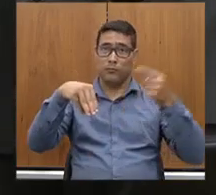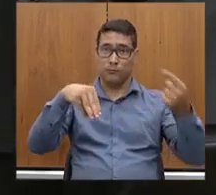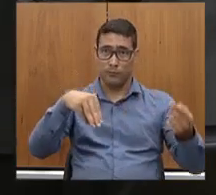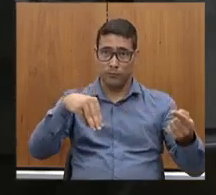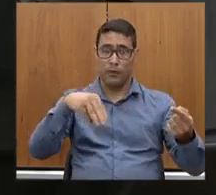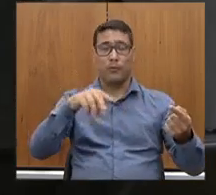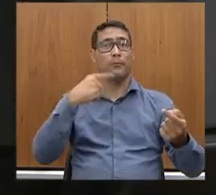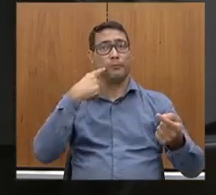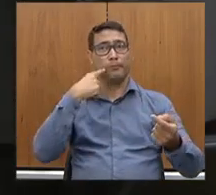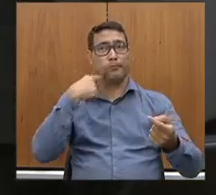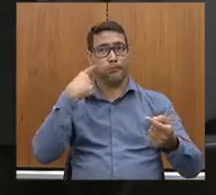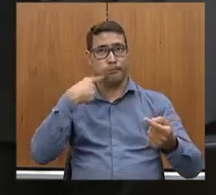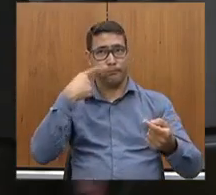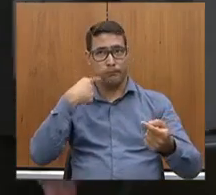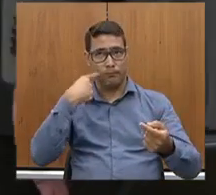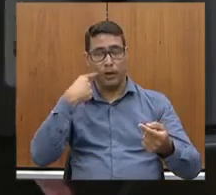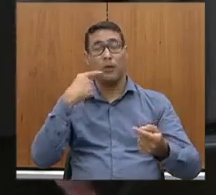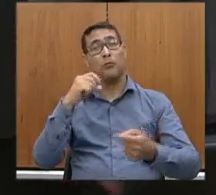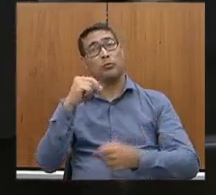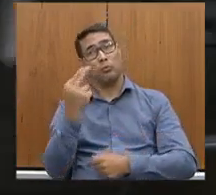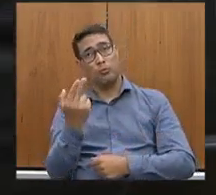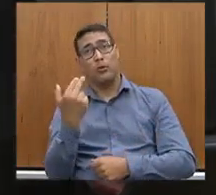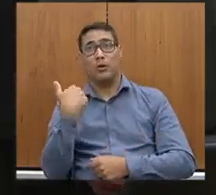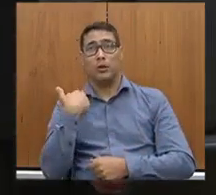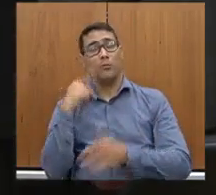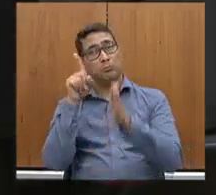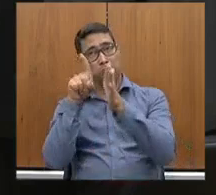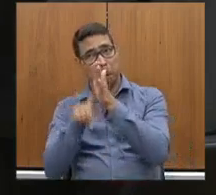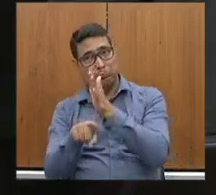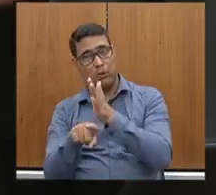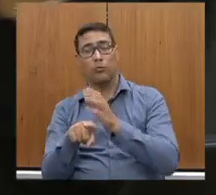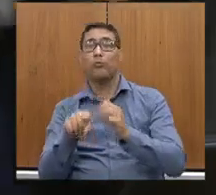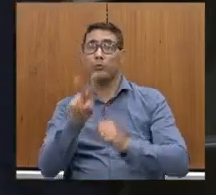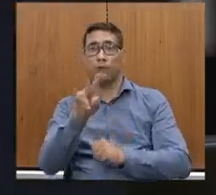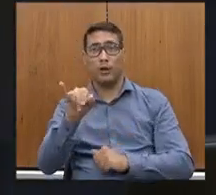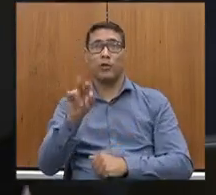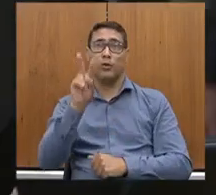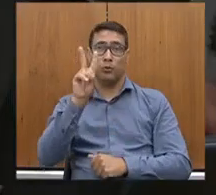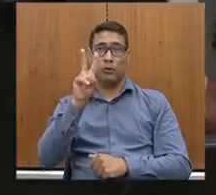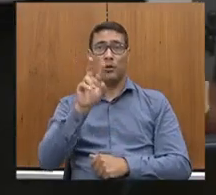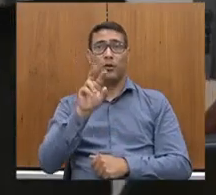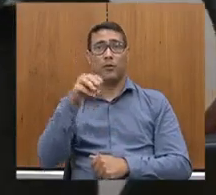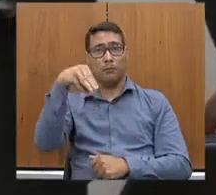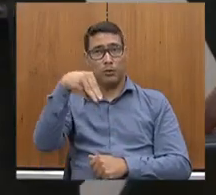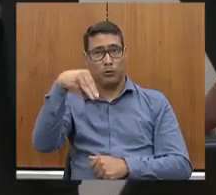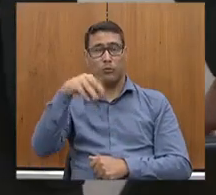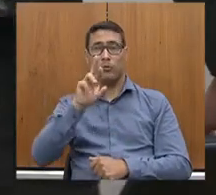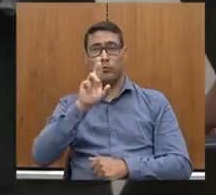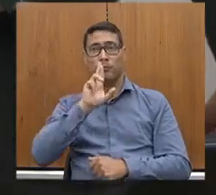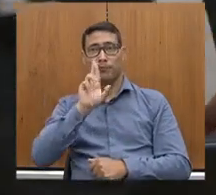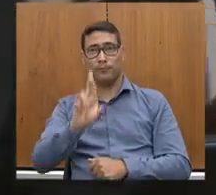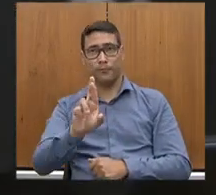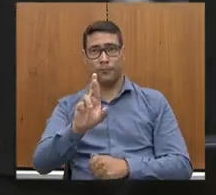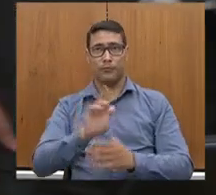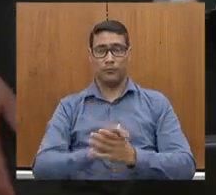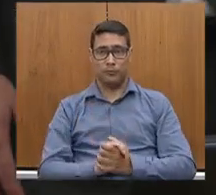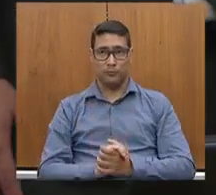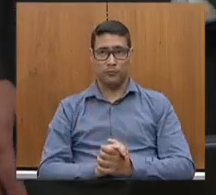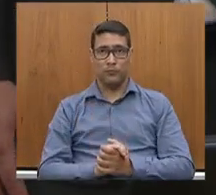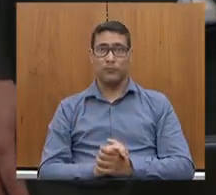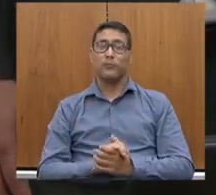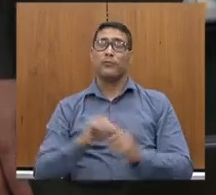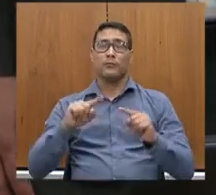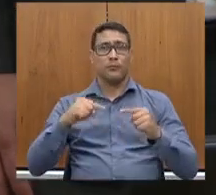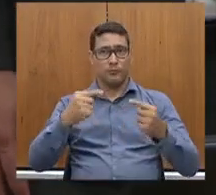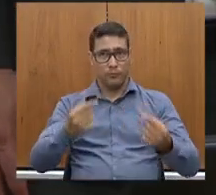deputada que o interpelou disporá de dois minutos para as suas considerações finais. 7. No